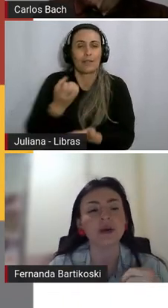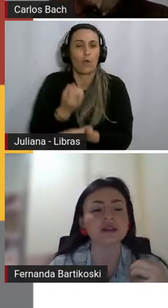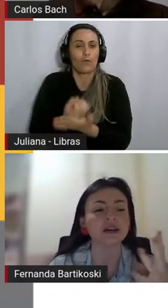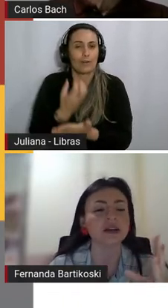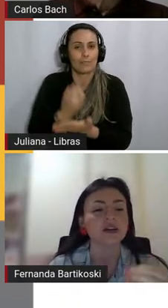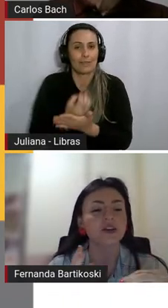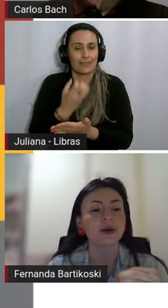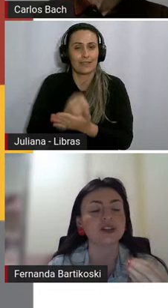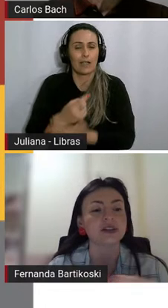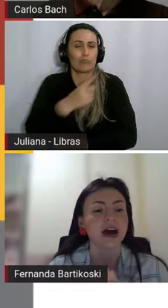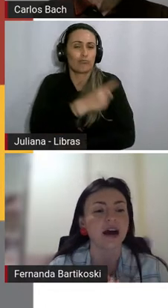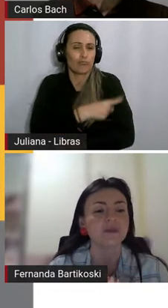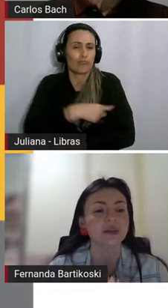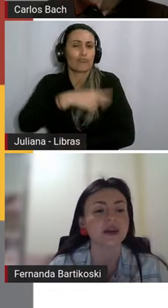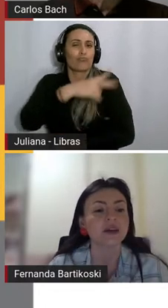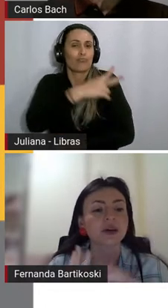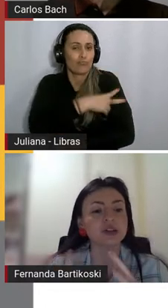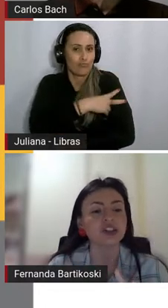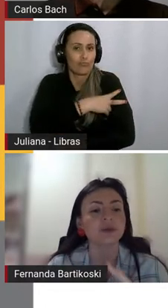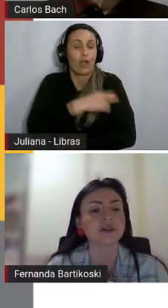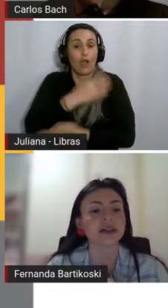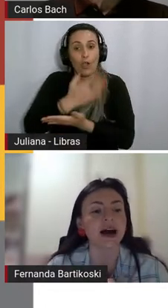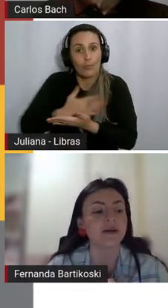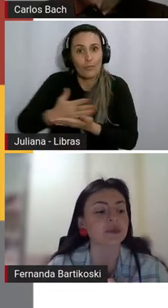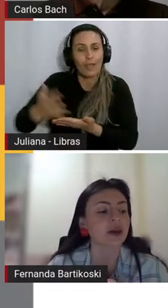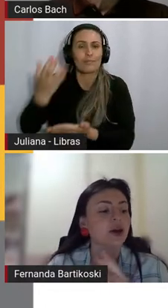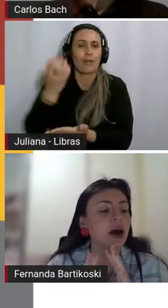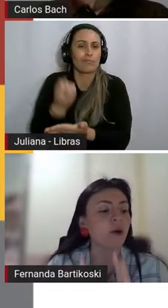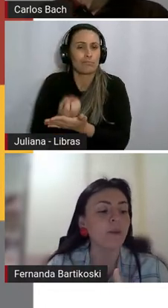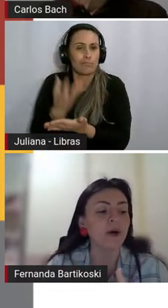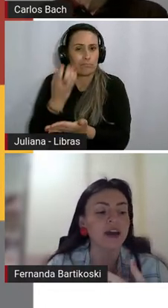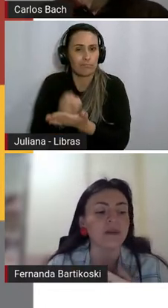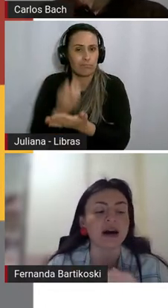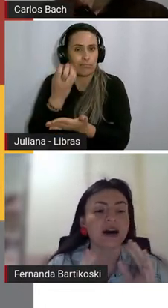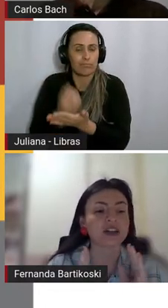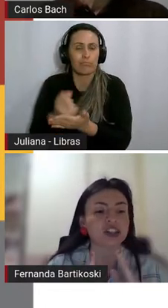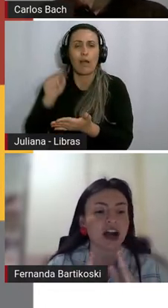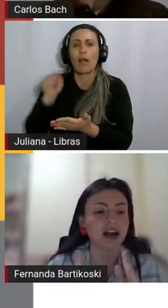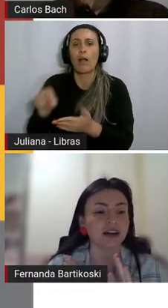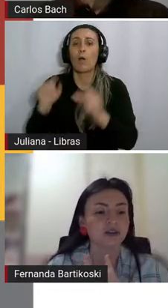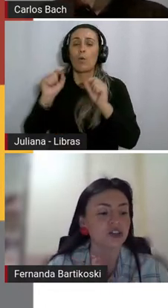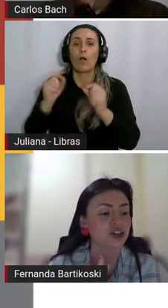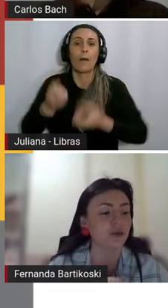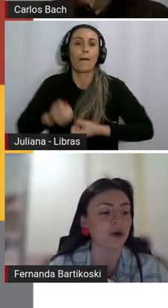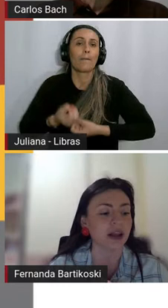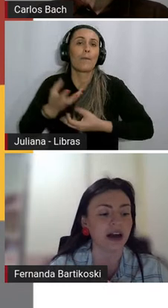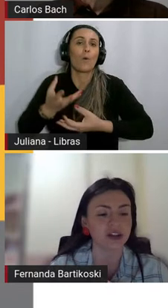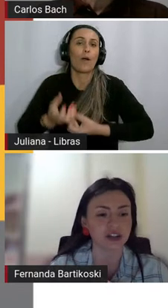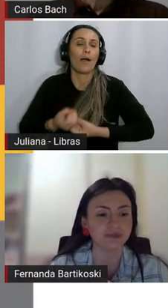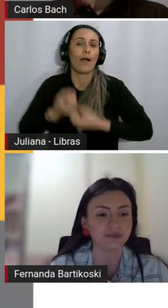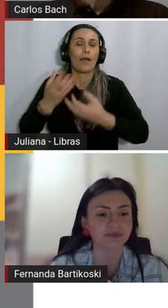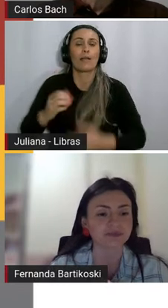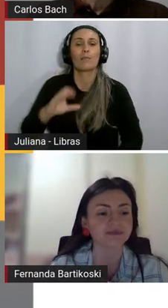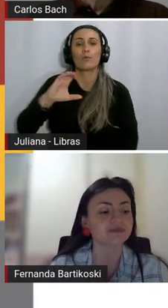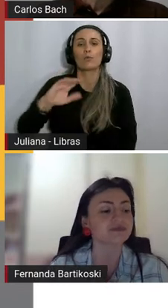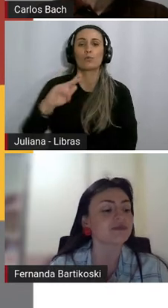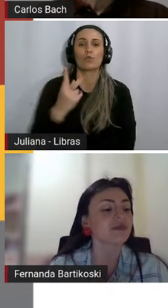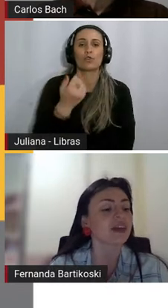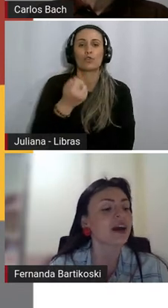os alunos estavam começando a se afabetizar, nós tínhamos lá o poema A Chácara do Chico Bolacha,